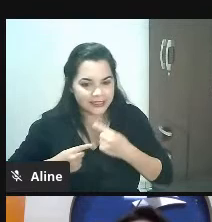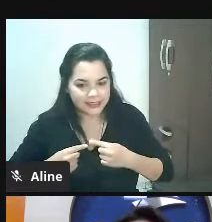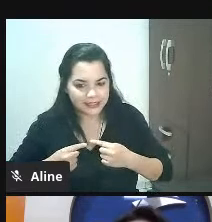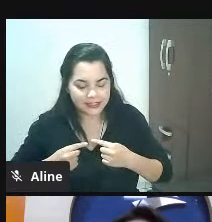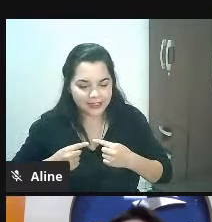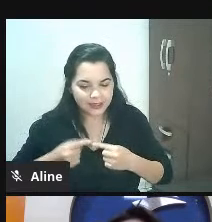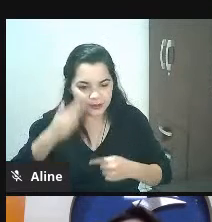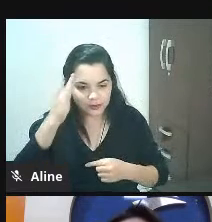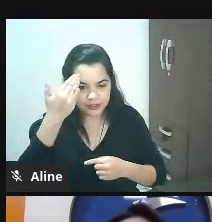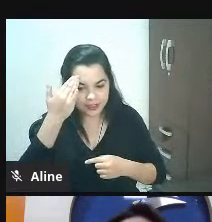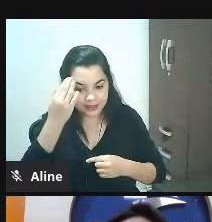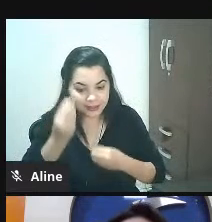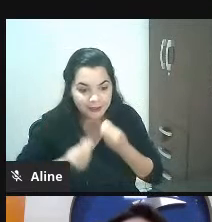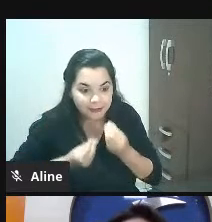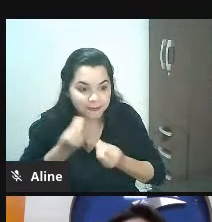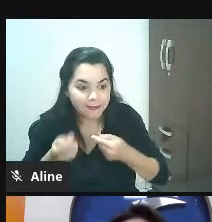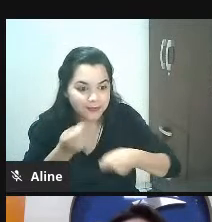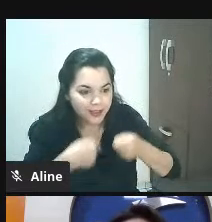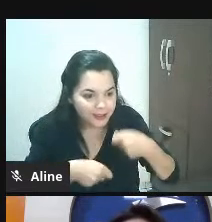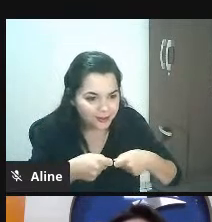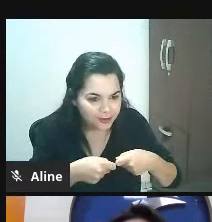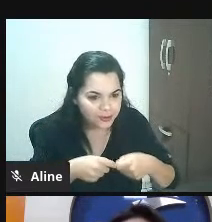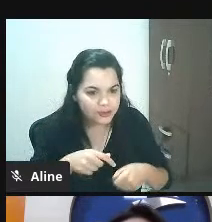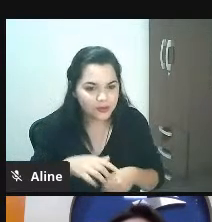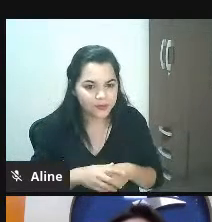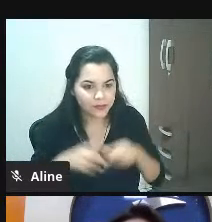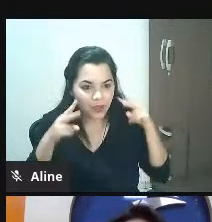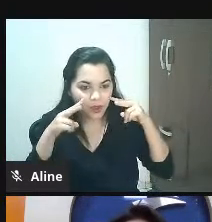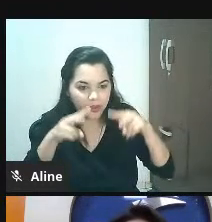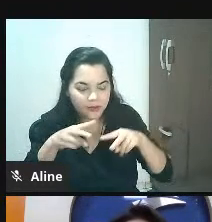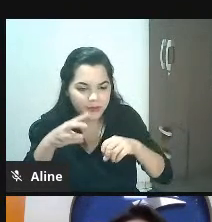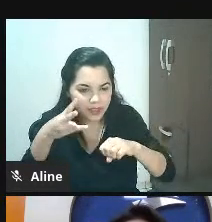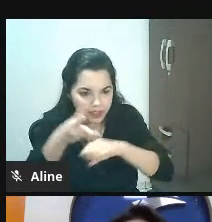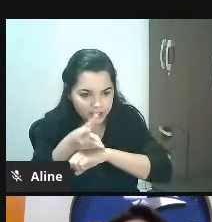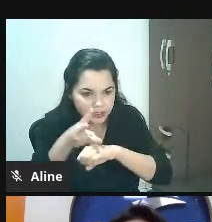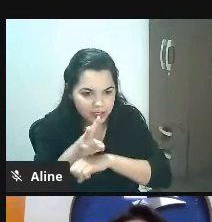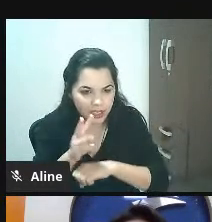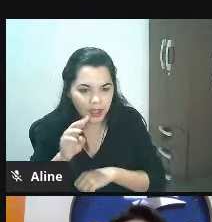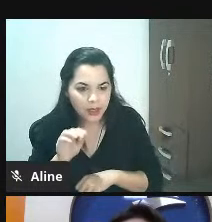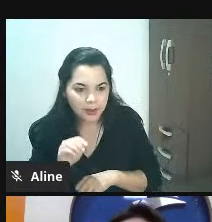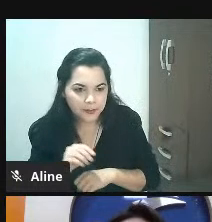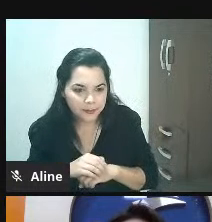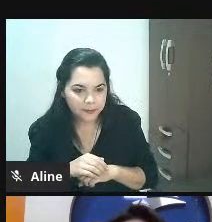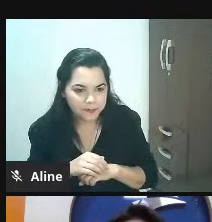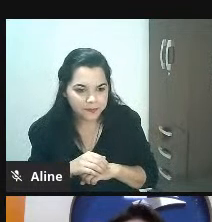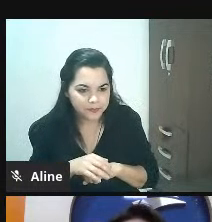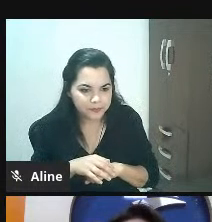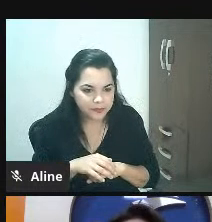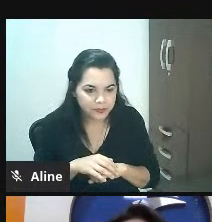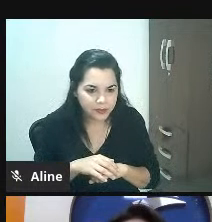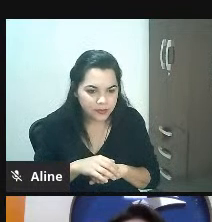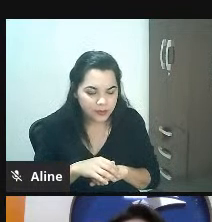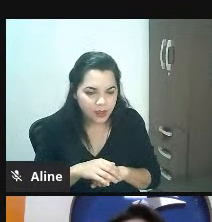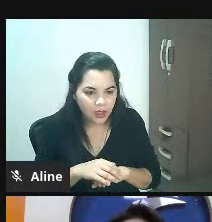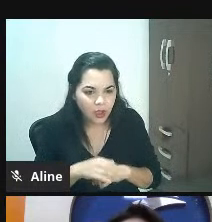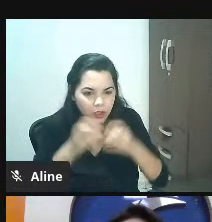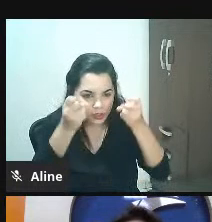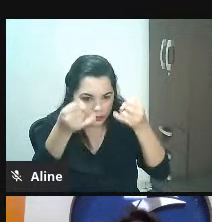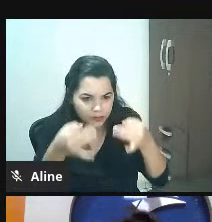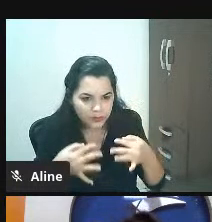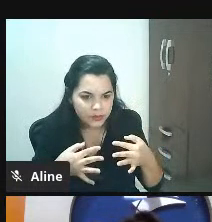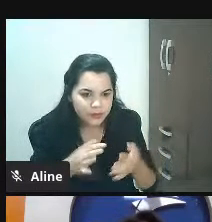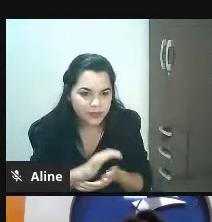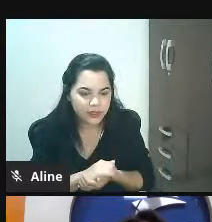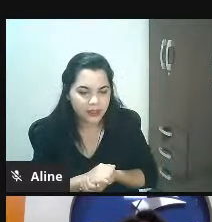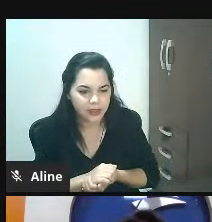entender para onde a coisa está indo e ferramenta não falta olha o WhatsApp Business aí para você ver pontuando rapidamente o WhatsApp Business o